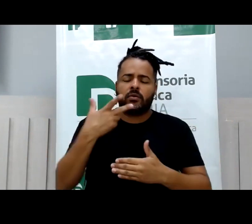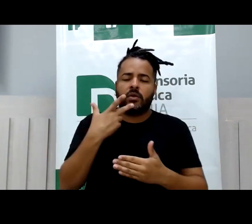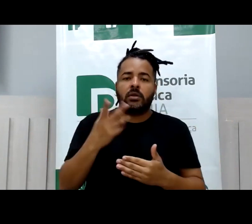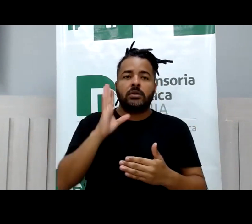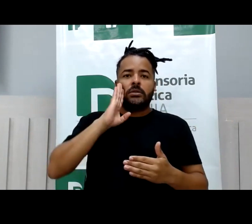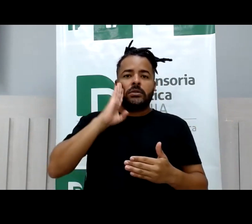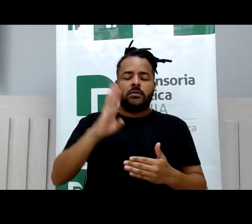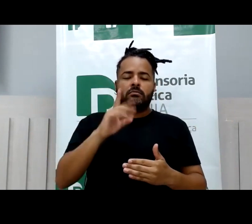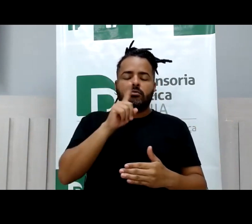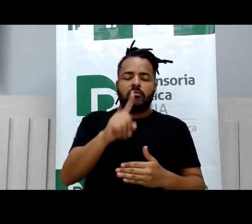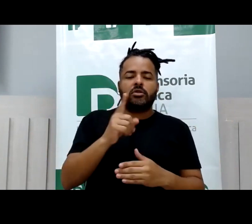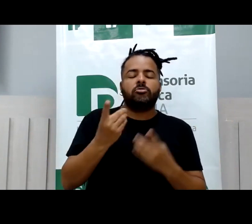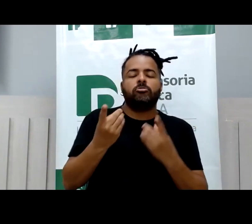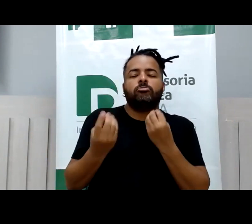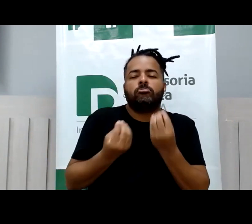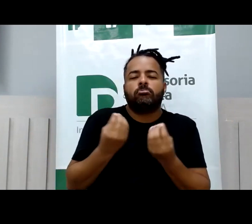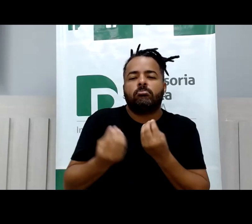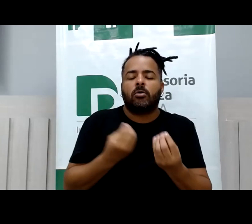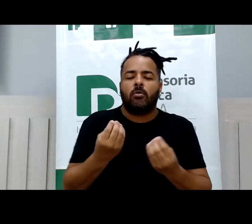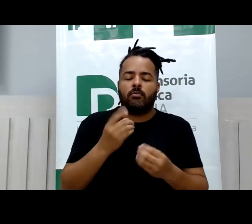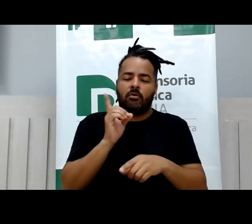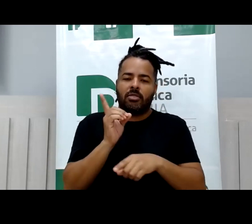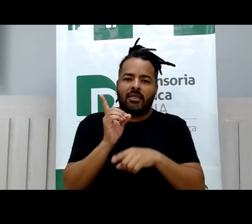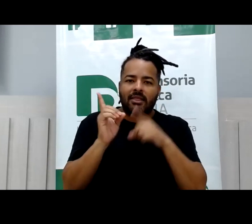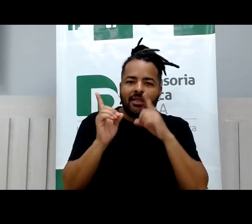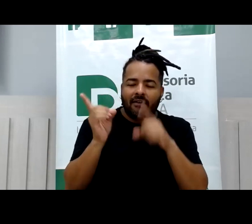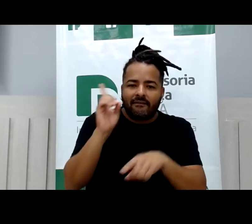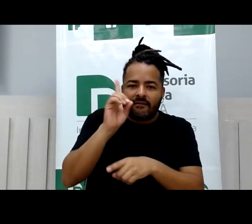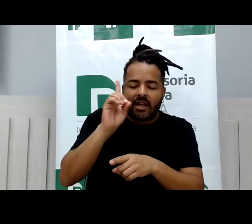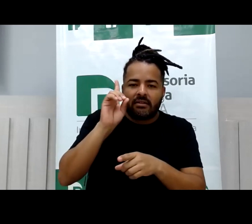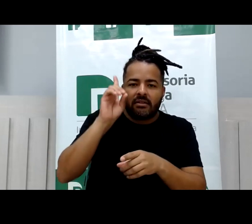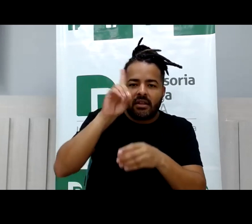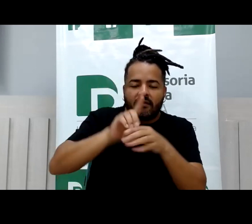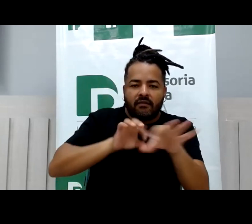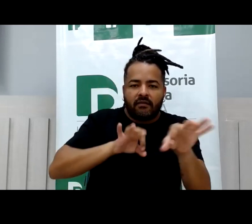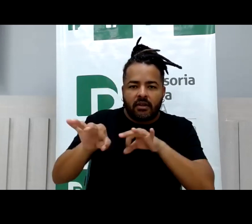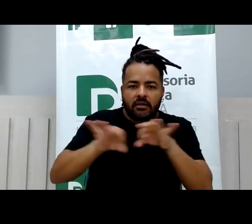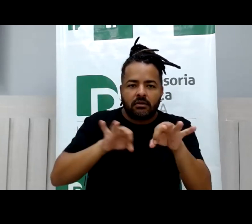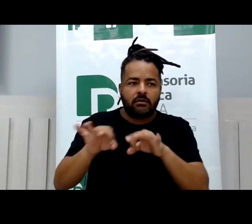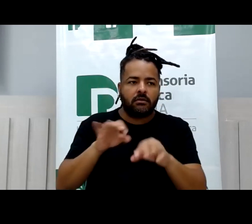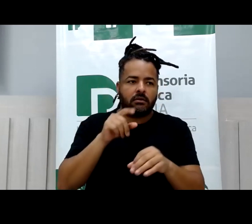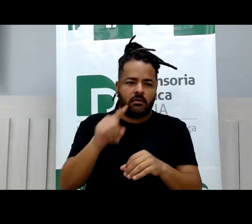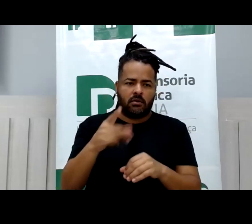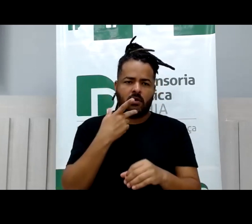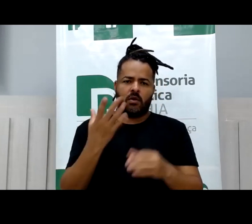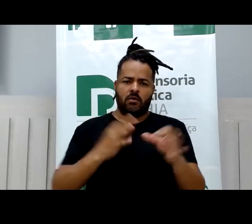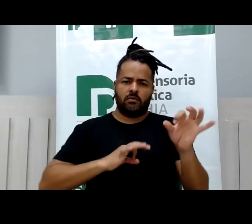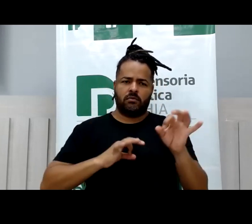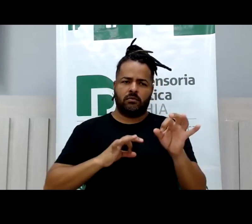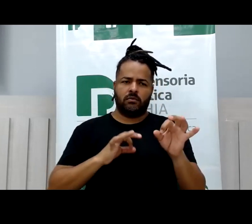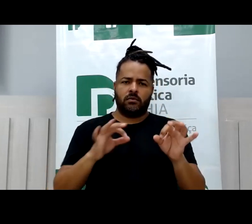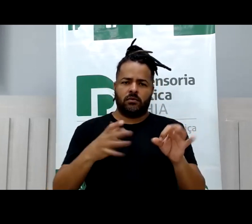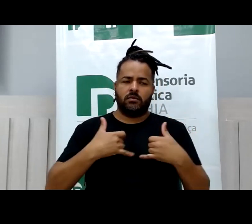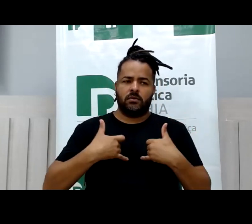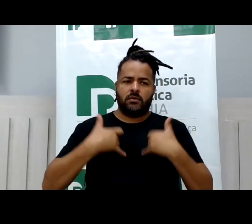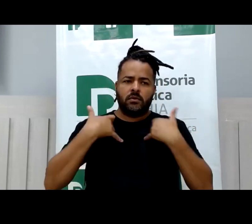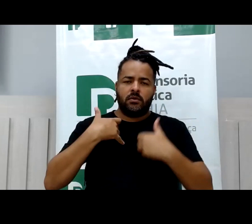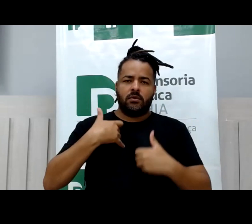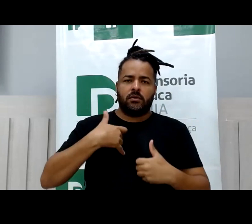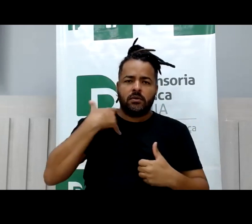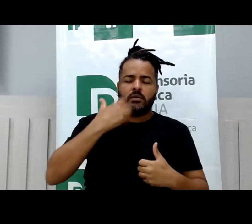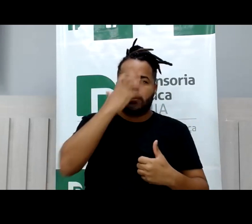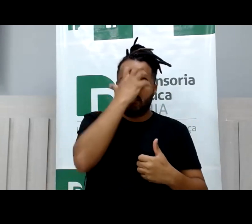mais importantes dentro do nosso sistema de justiça, não tenho nenhuma dúvida disso. Um órgão muito sério que nos orgulha cada vez mais,